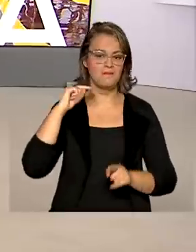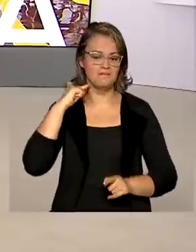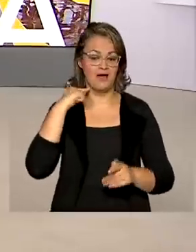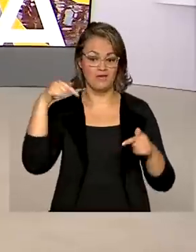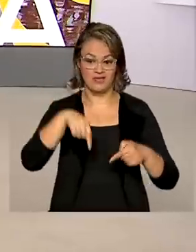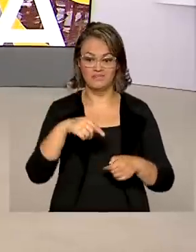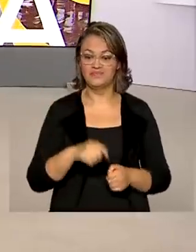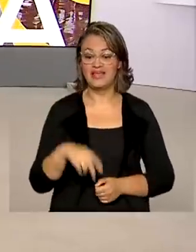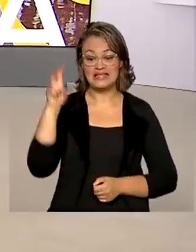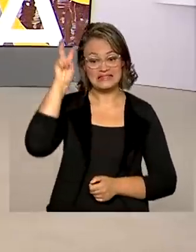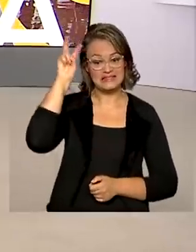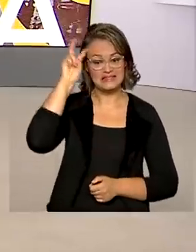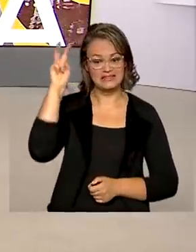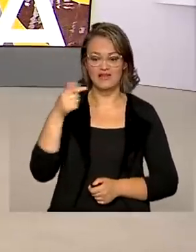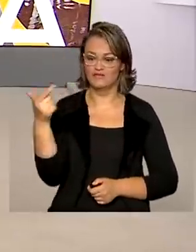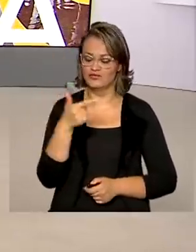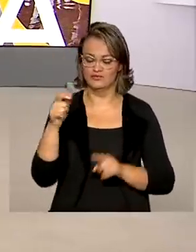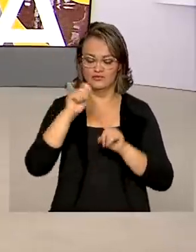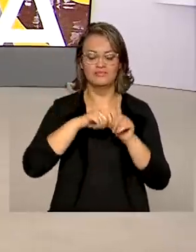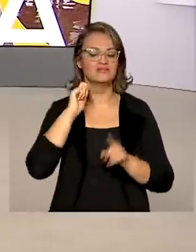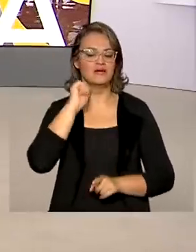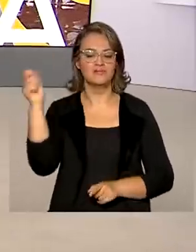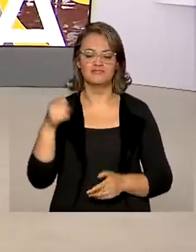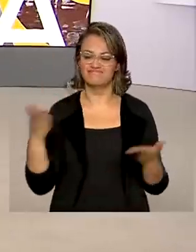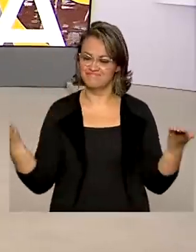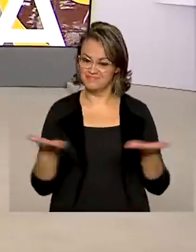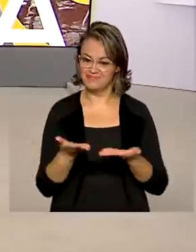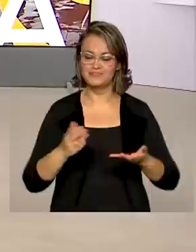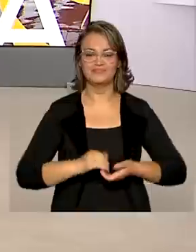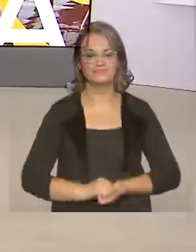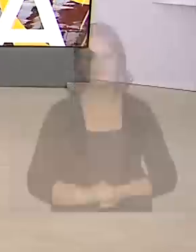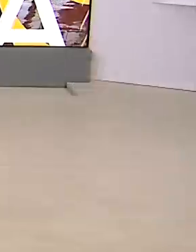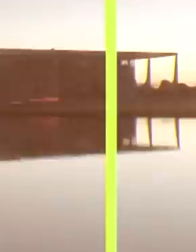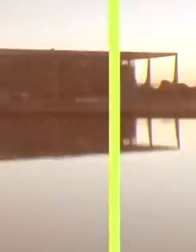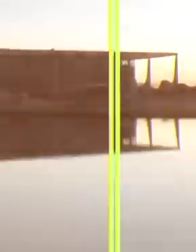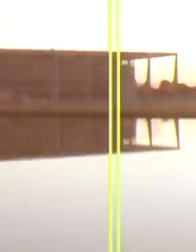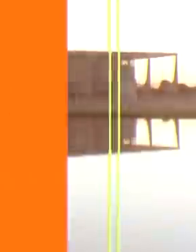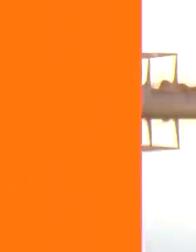Quinta-feira, 22 de abril, o Brasil em Dia está no ar.